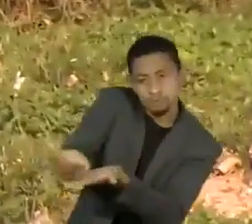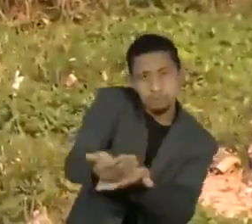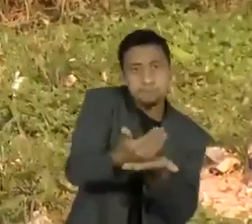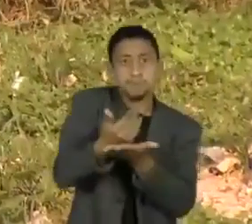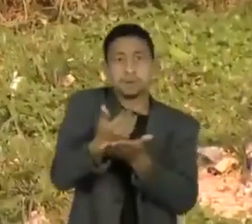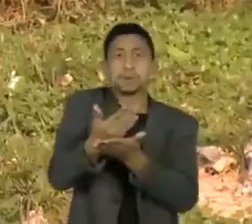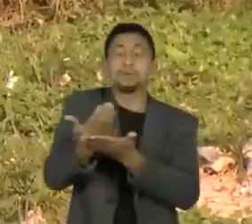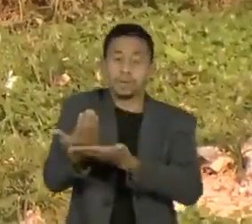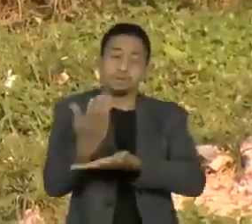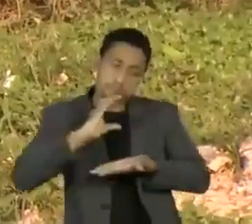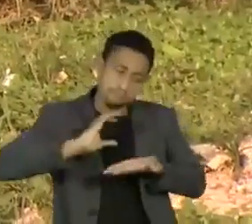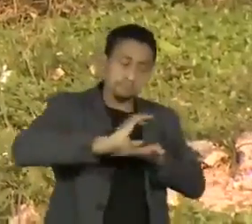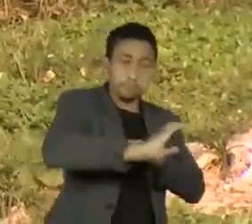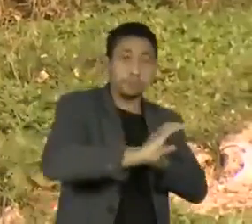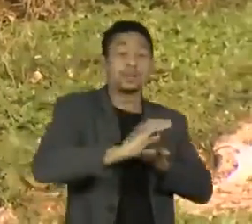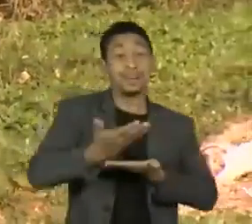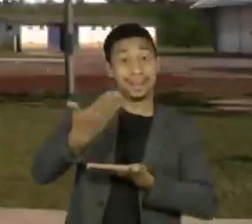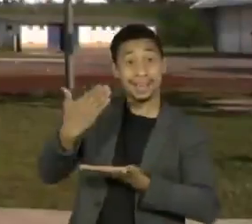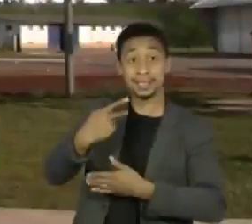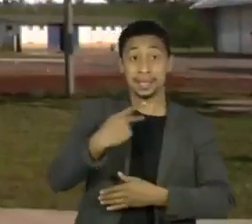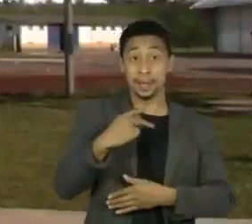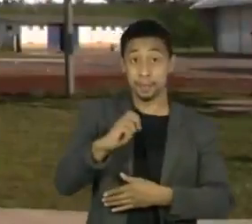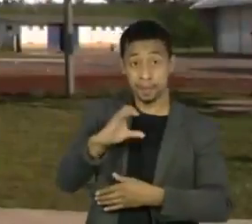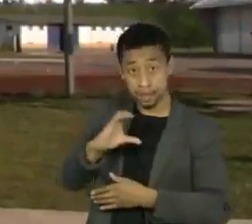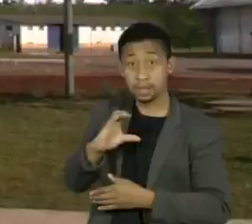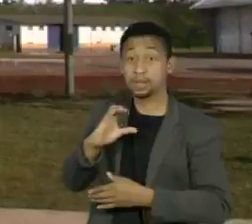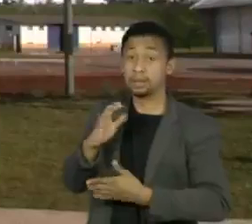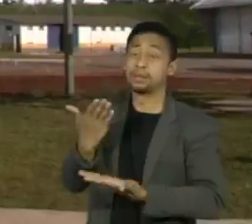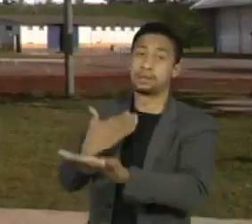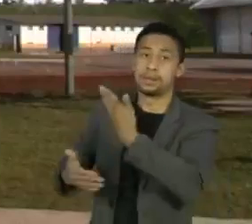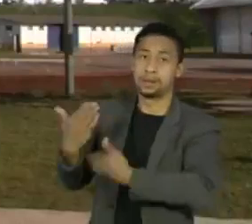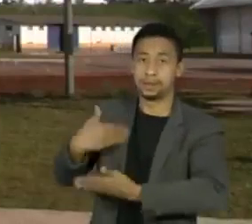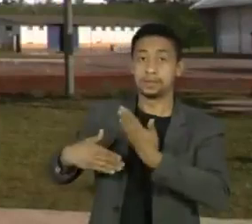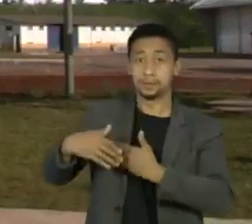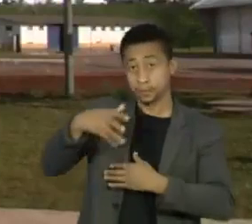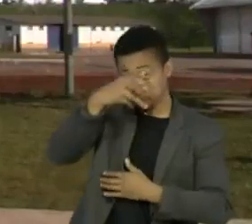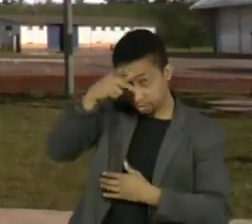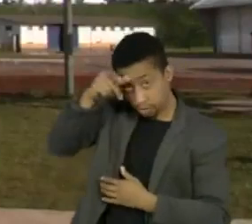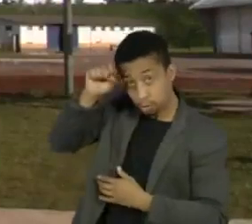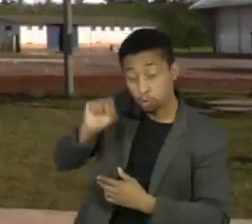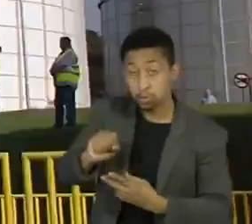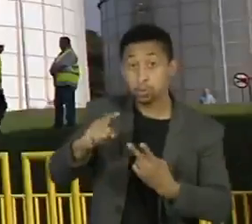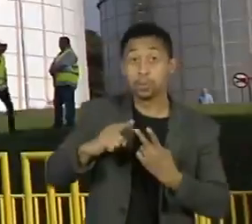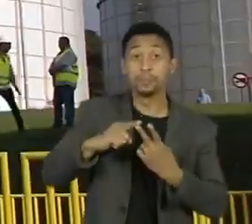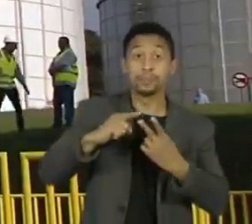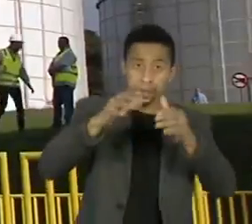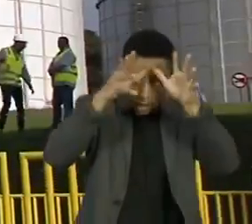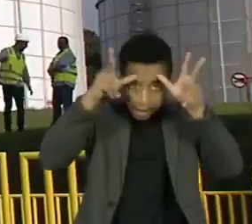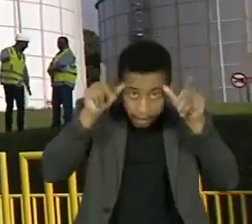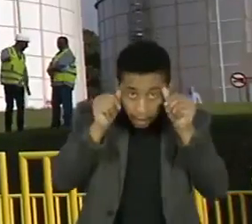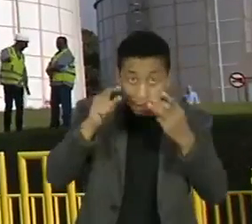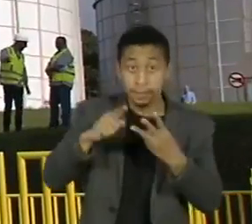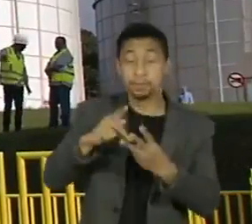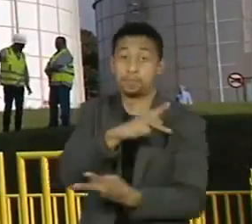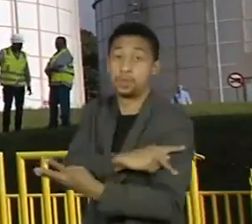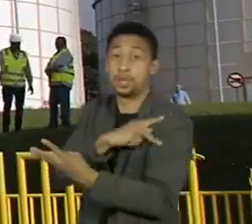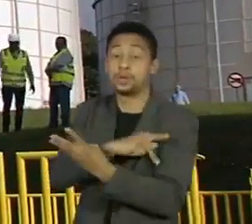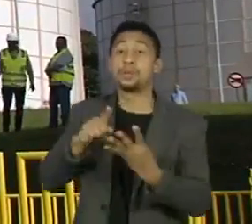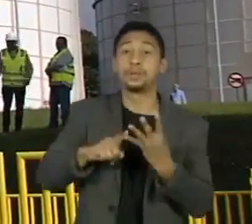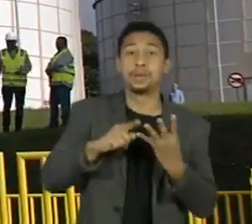após a PEC do saneamento básico. São eles Rio Grande do Sul, Acre, Ceará, Piauí e Amapá.